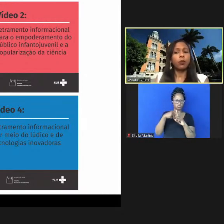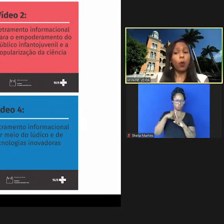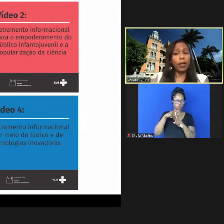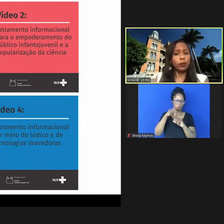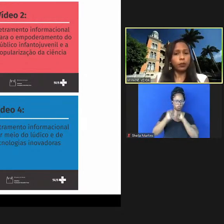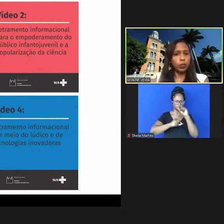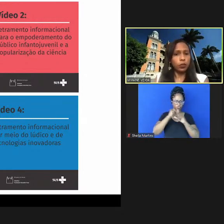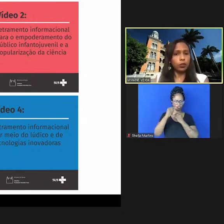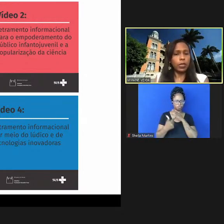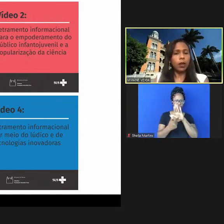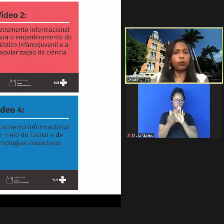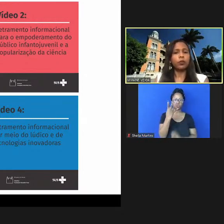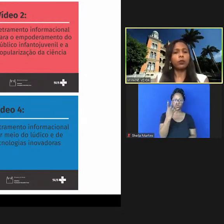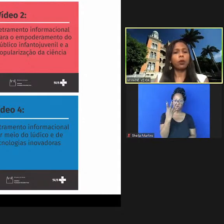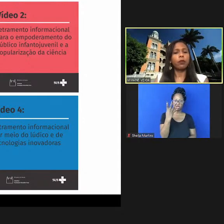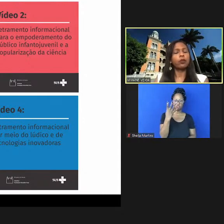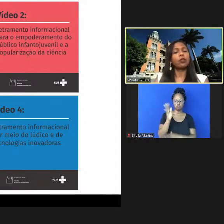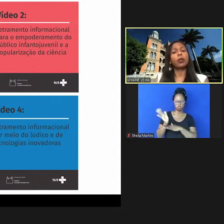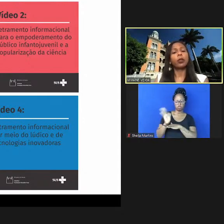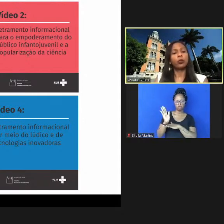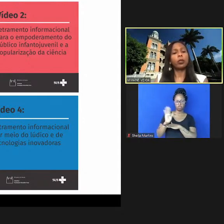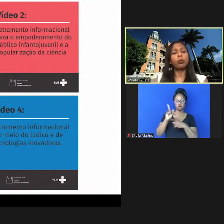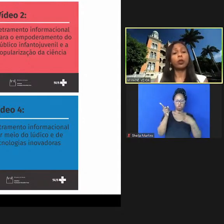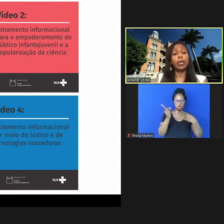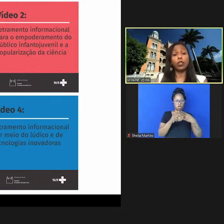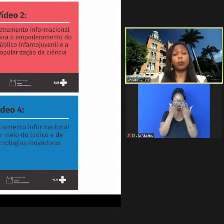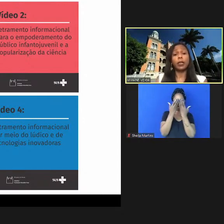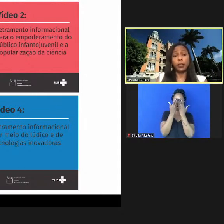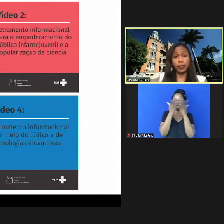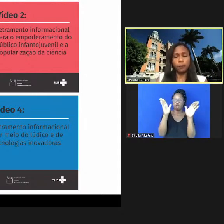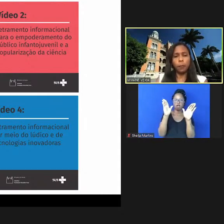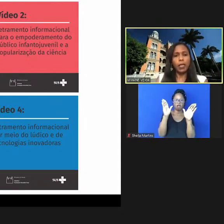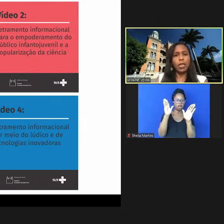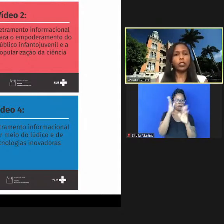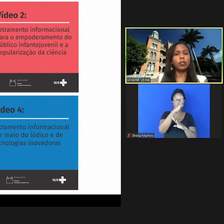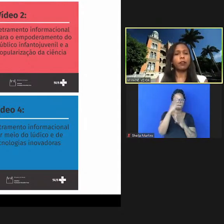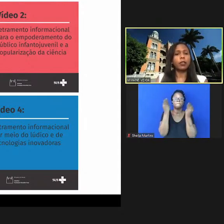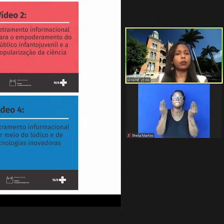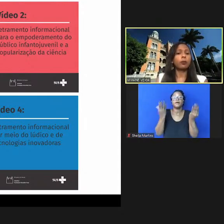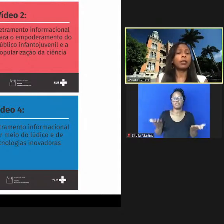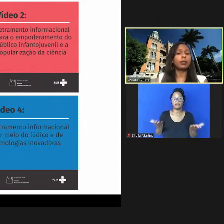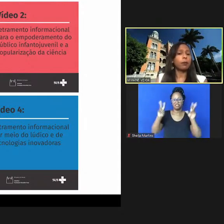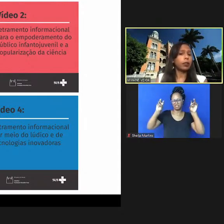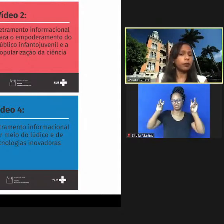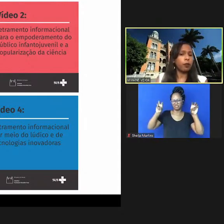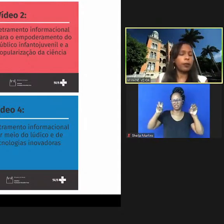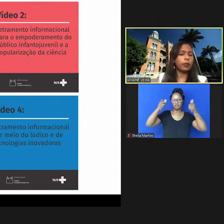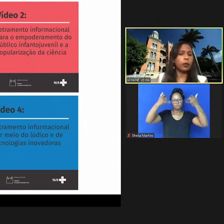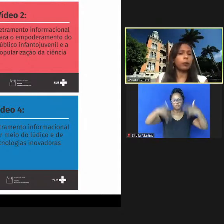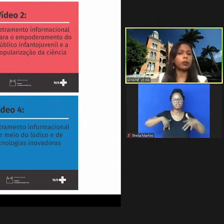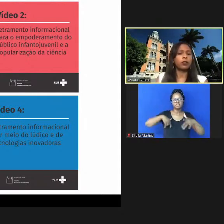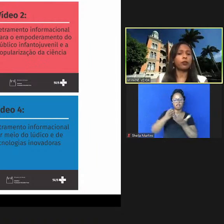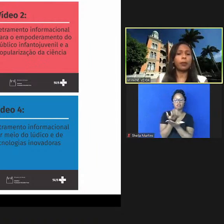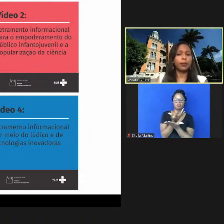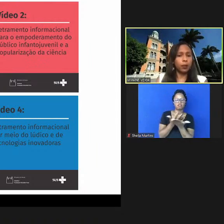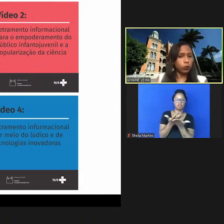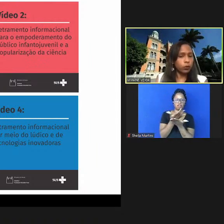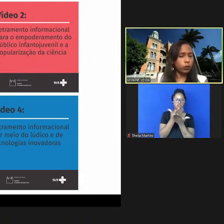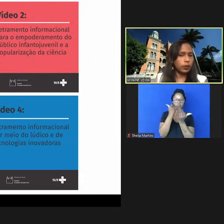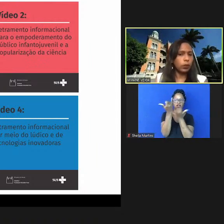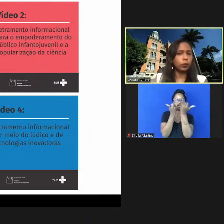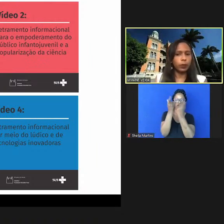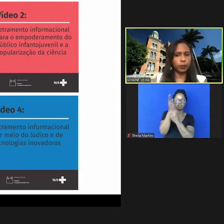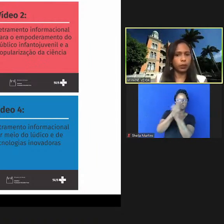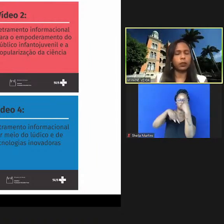quatro vídeos o vídeo 1 é o vídeo de abertura bibliotecas para que a gente está falando sobre letramento informacional para transformação